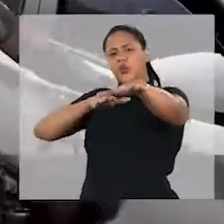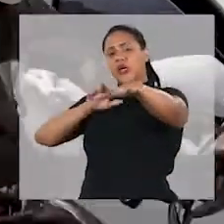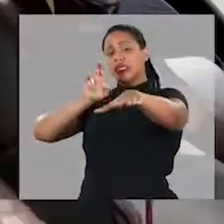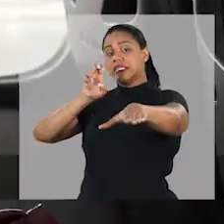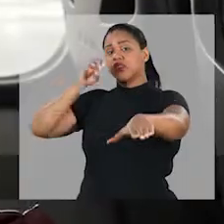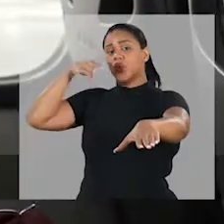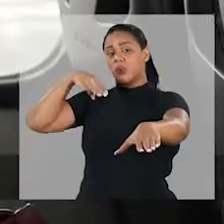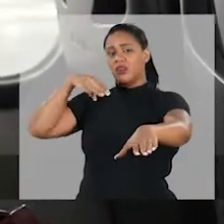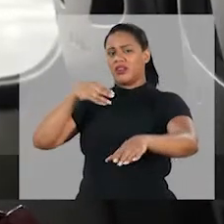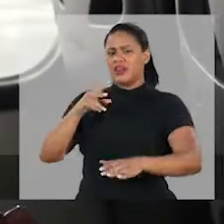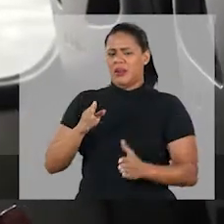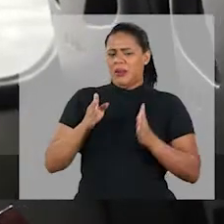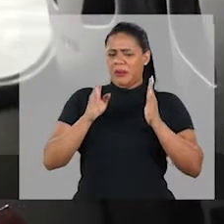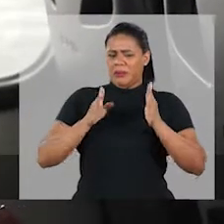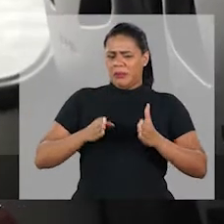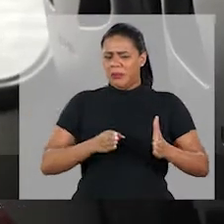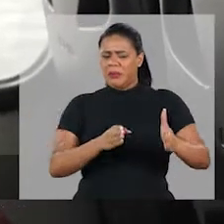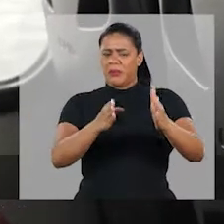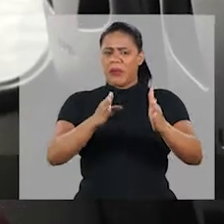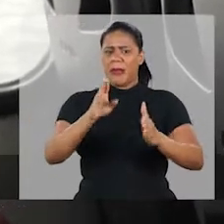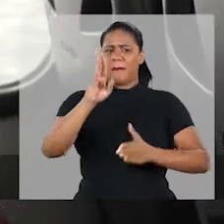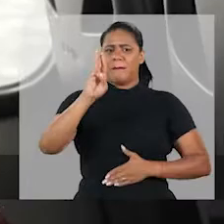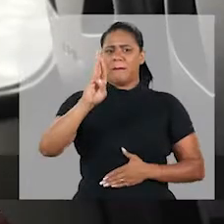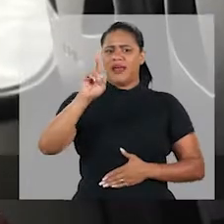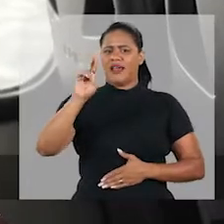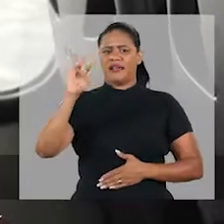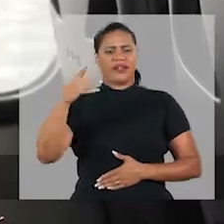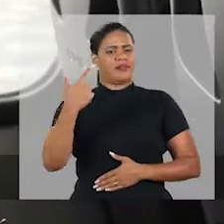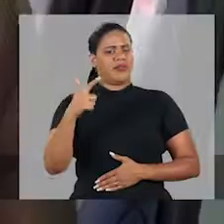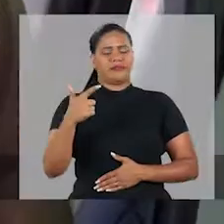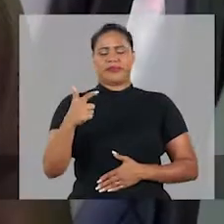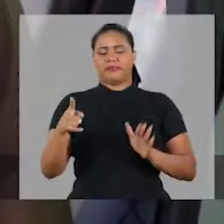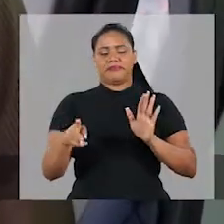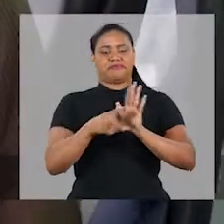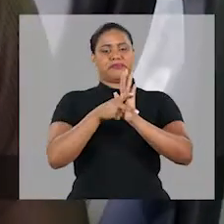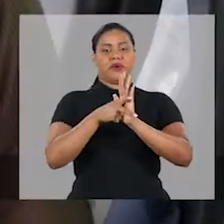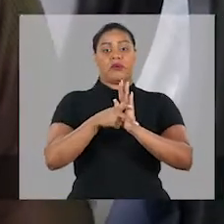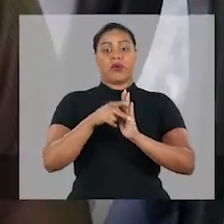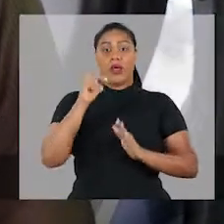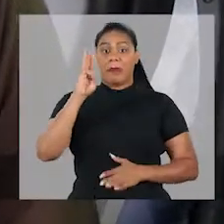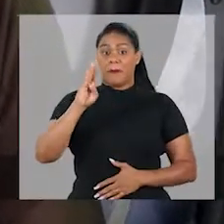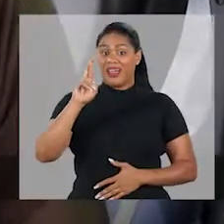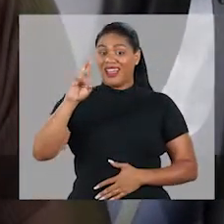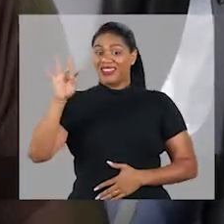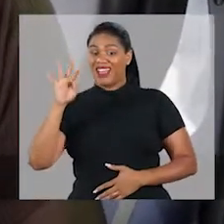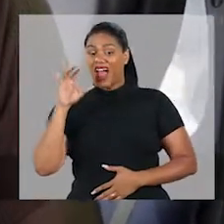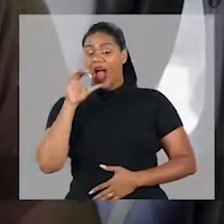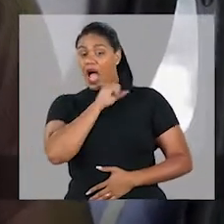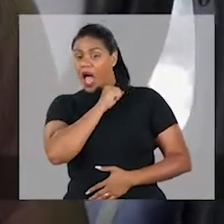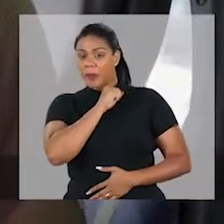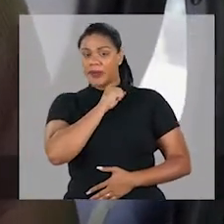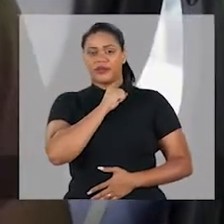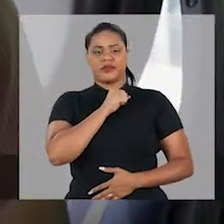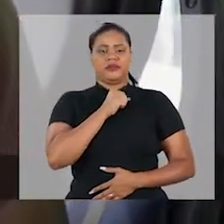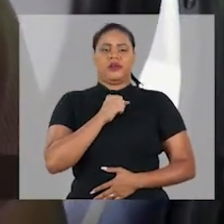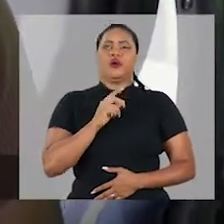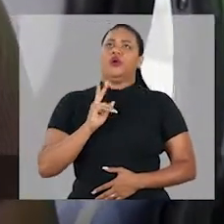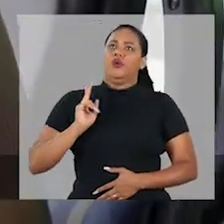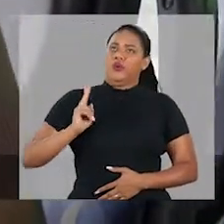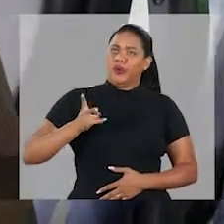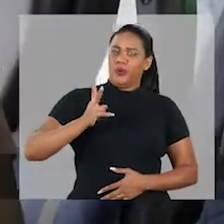engarrafamento. O BRT não tem vias exclusivas, como foi anunciado. O BRT, que era para ser rápido e veloz,